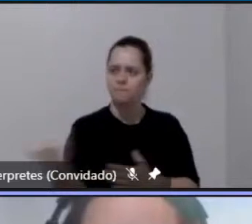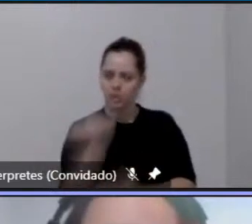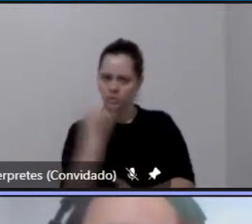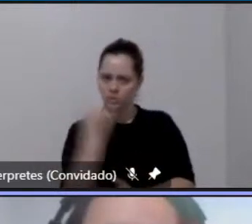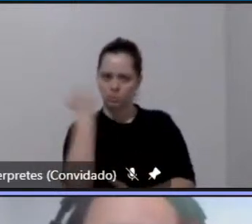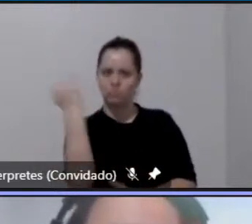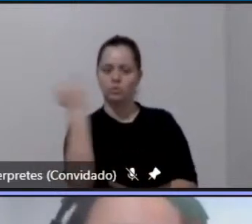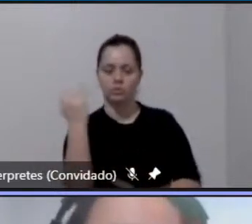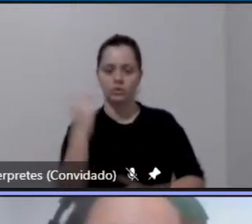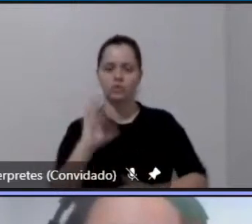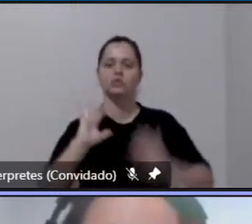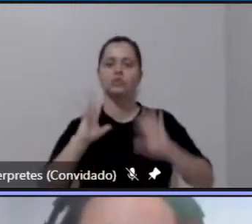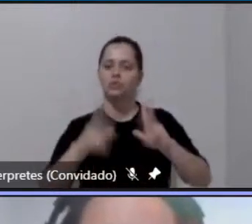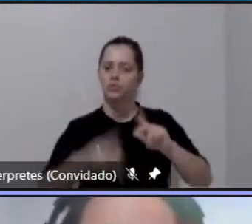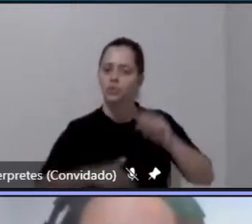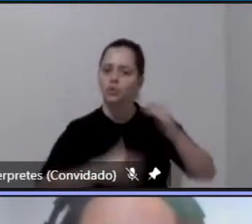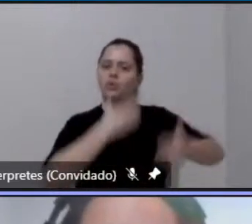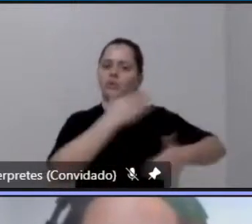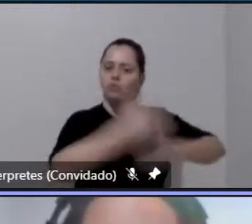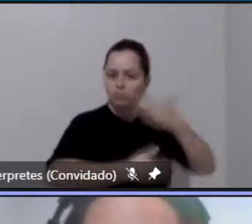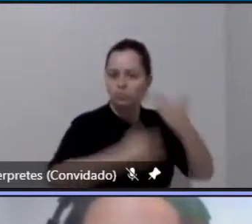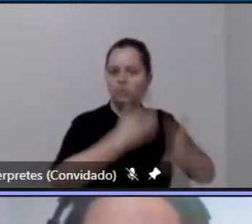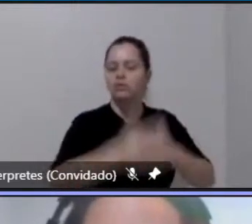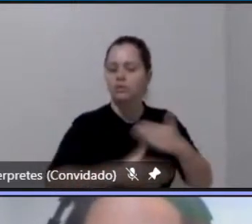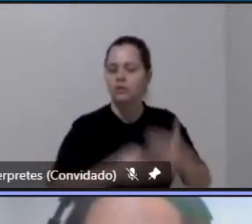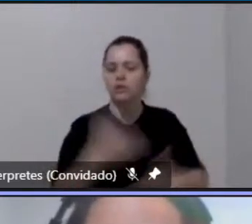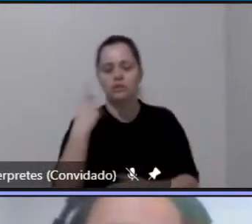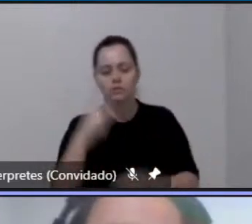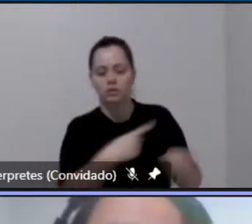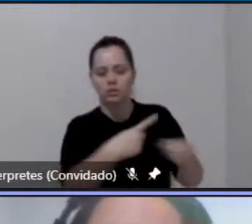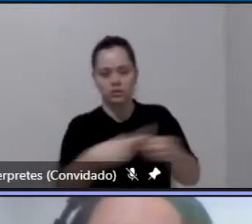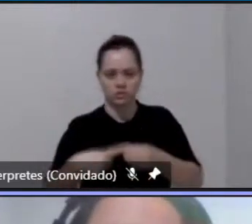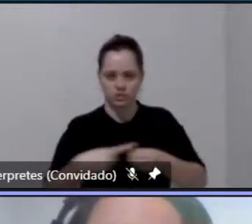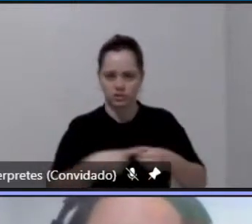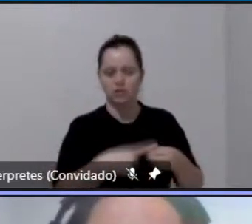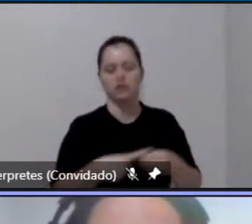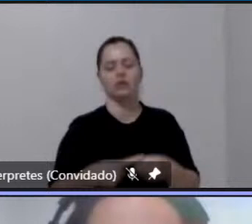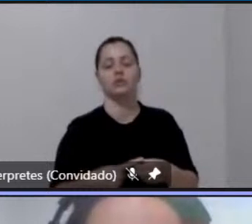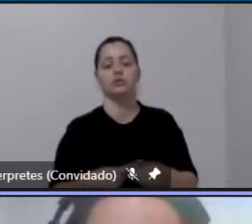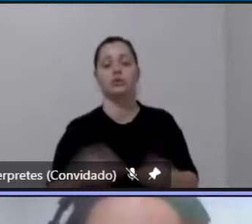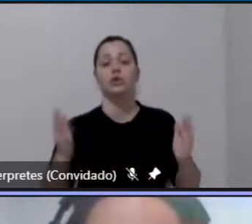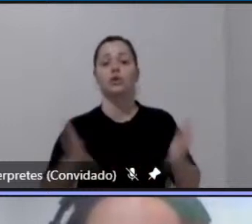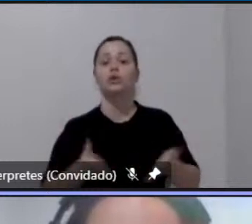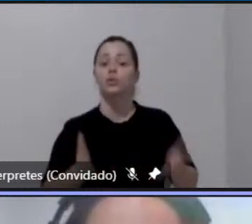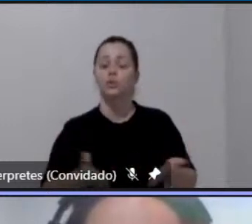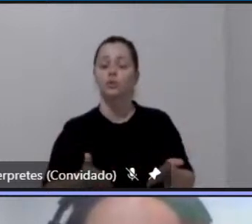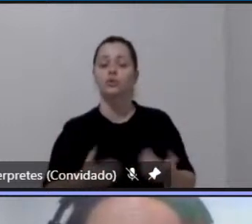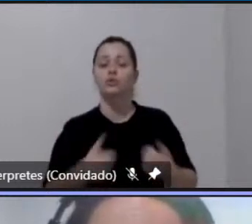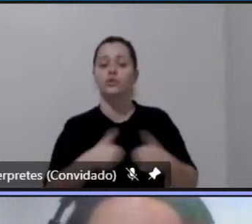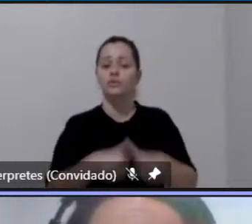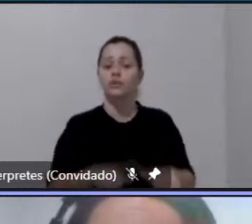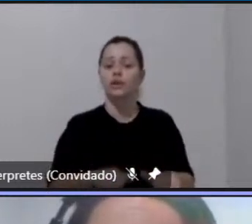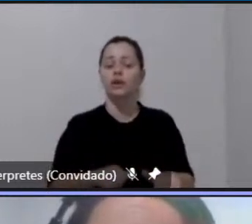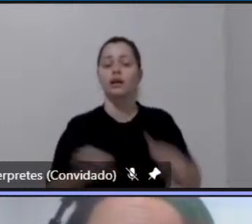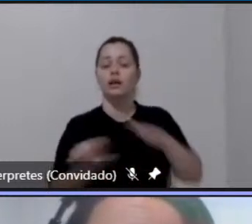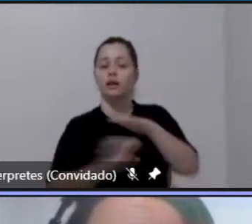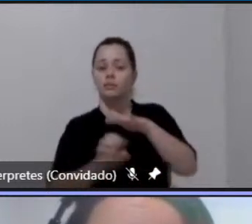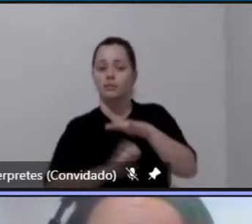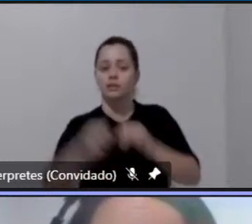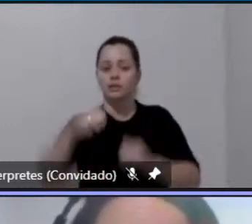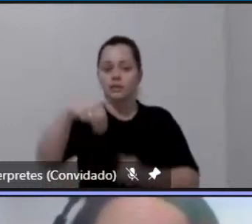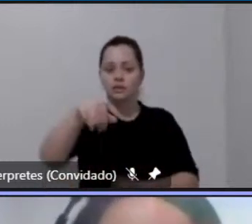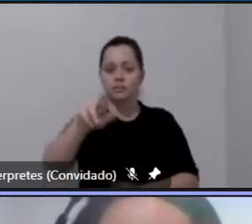processo de formação da região metropolitana hoje é operada pela MRS logística